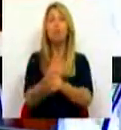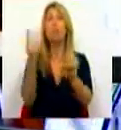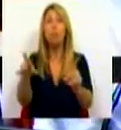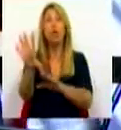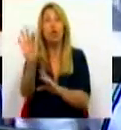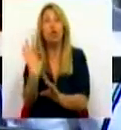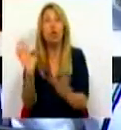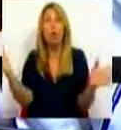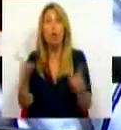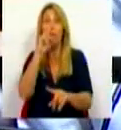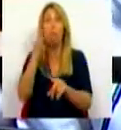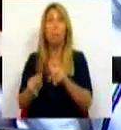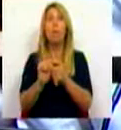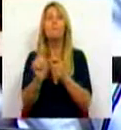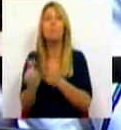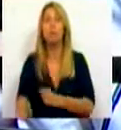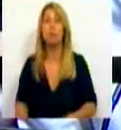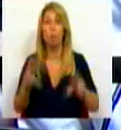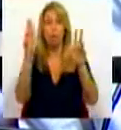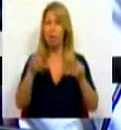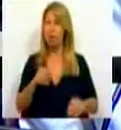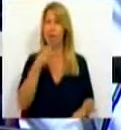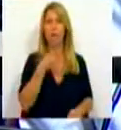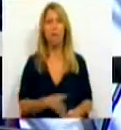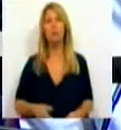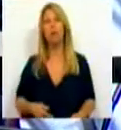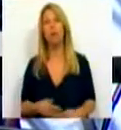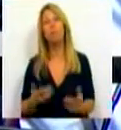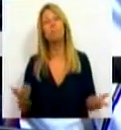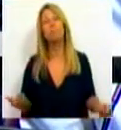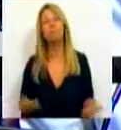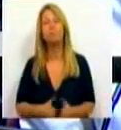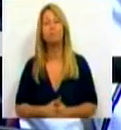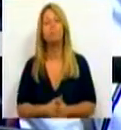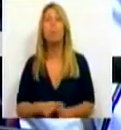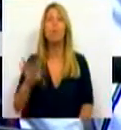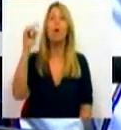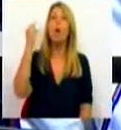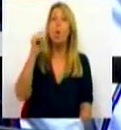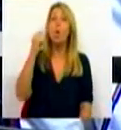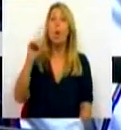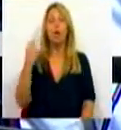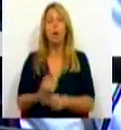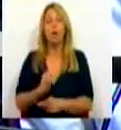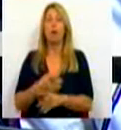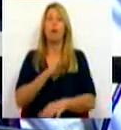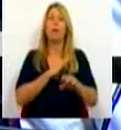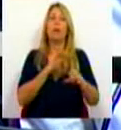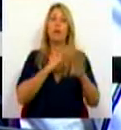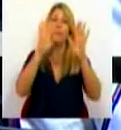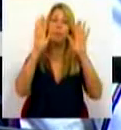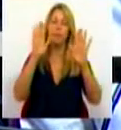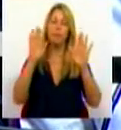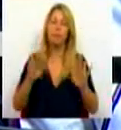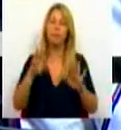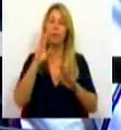apresentação. Nunca, nunca disseram, nunca, nunca disseram. A única coisa, a única coisa... Vamos